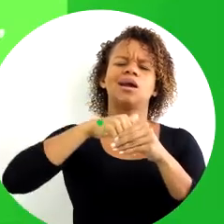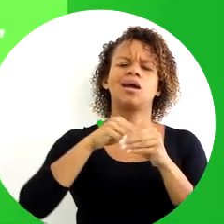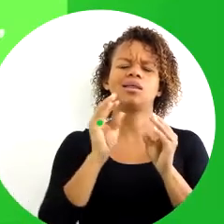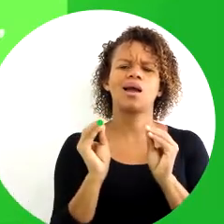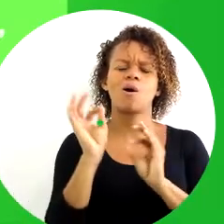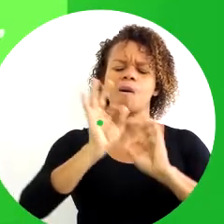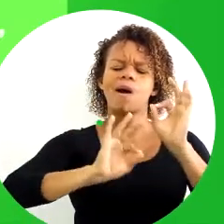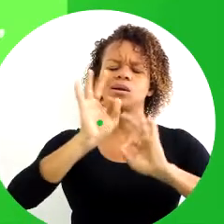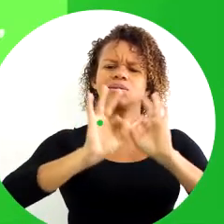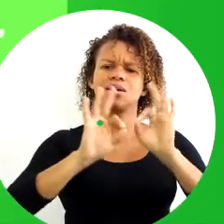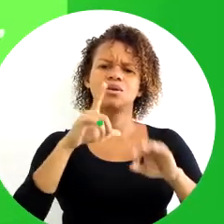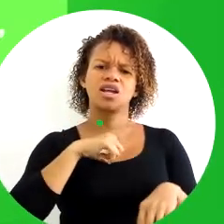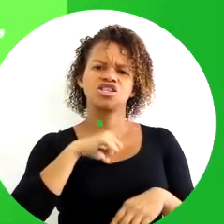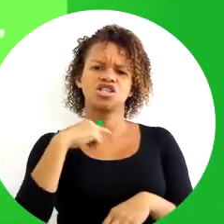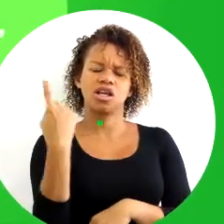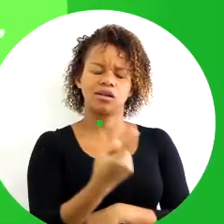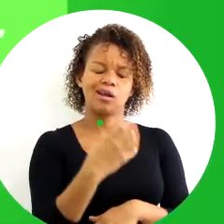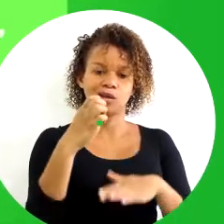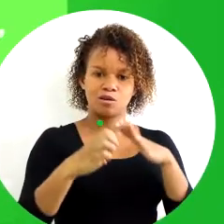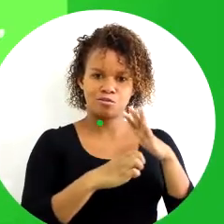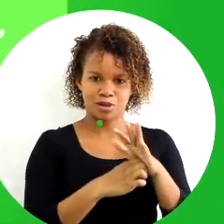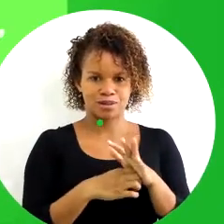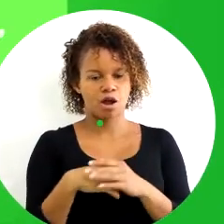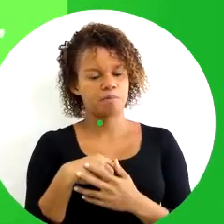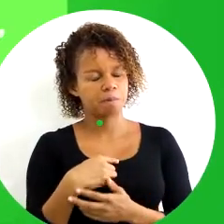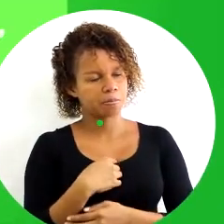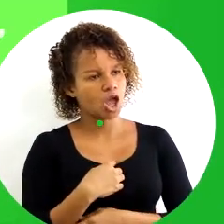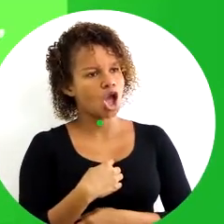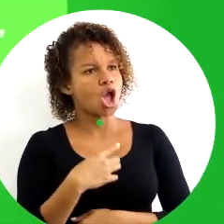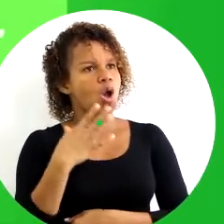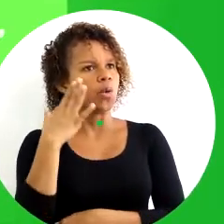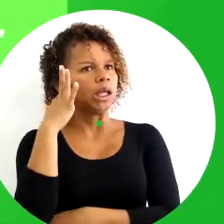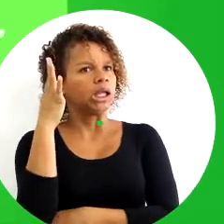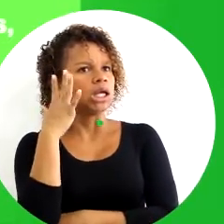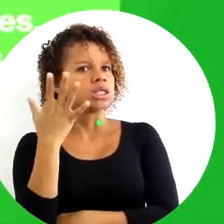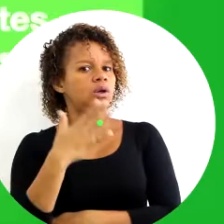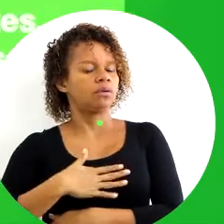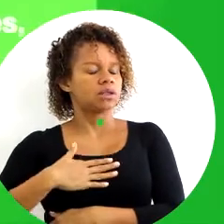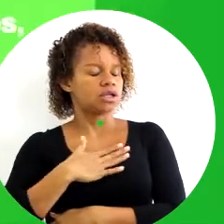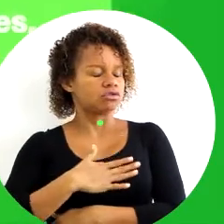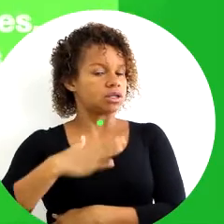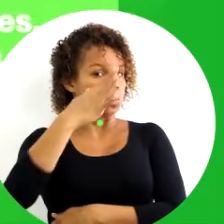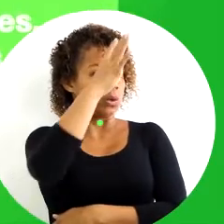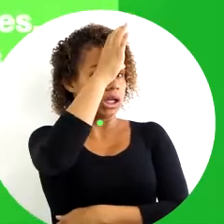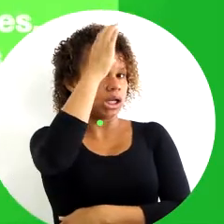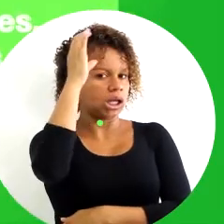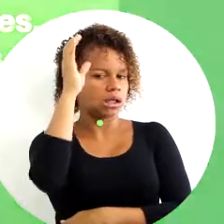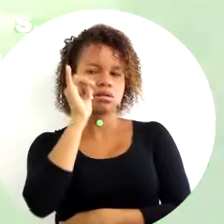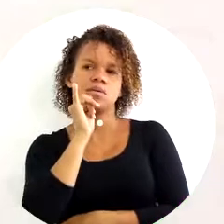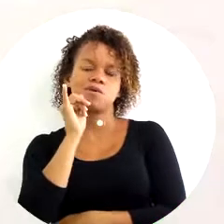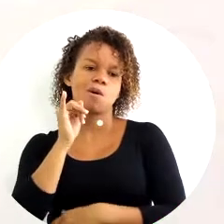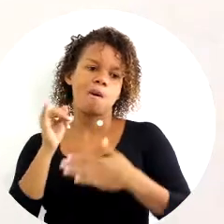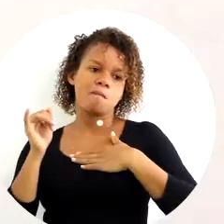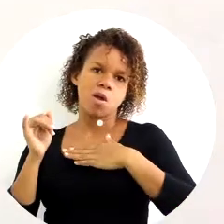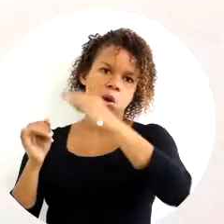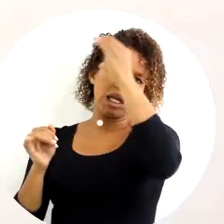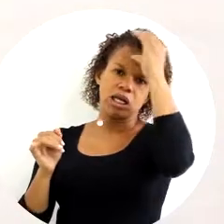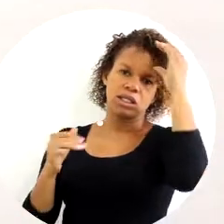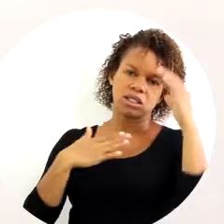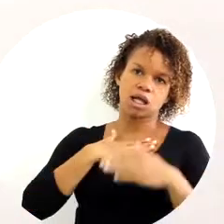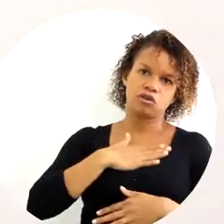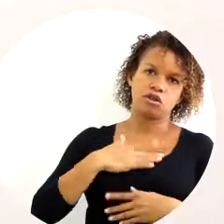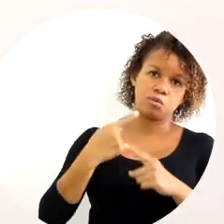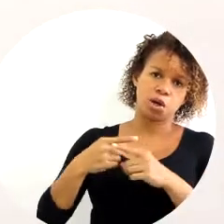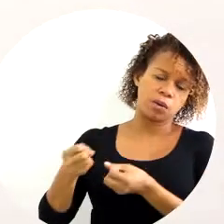relações ou da elaboração que a gente tem na empresa? Eu consigo medir isso quando eu tenho a satisfação do cliente, por exemplo. Meu cliente é muito satisfeito,